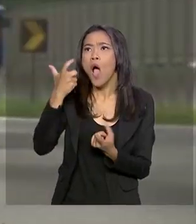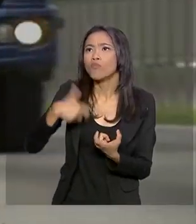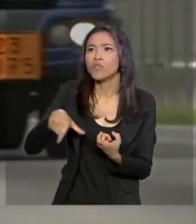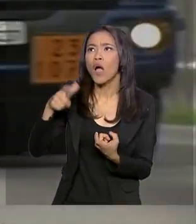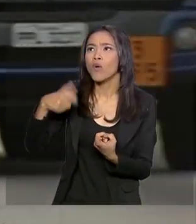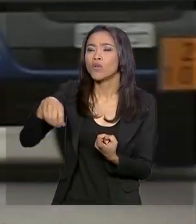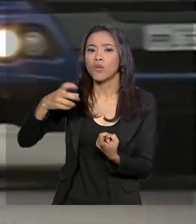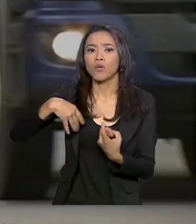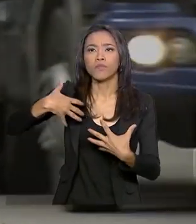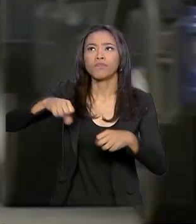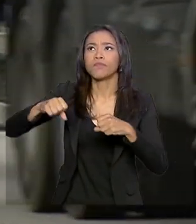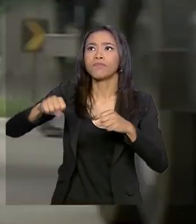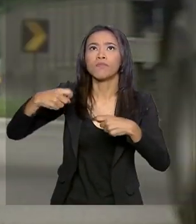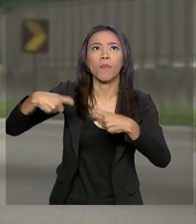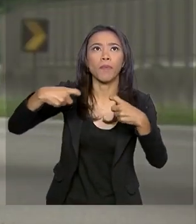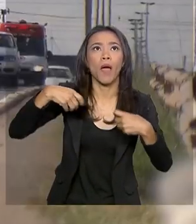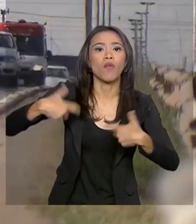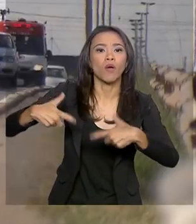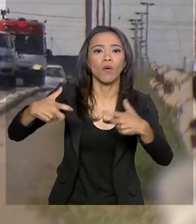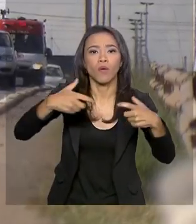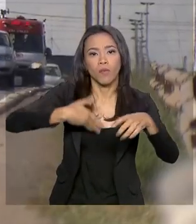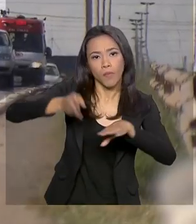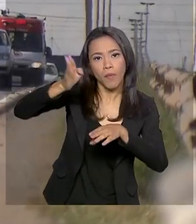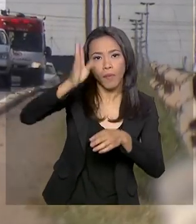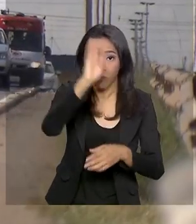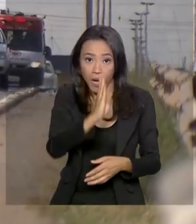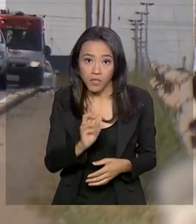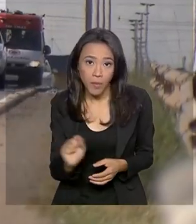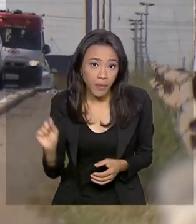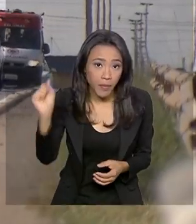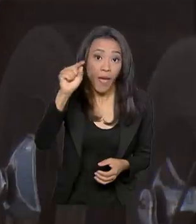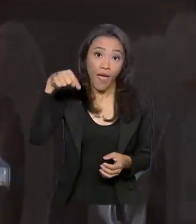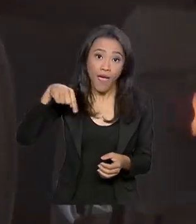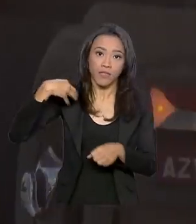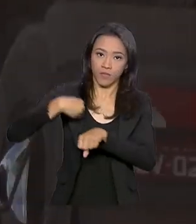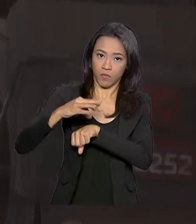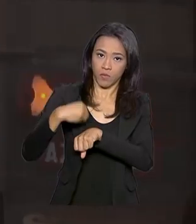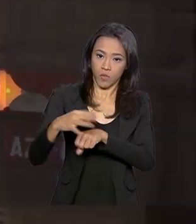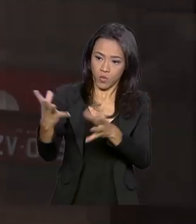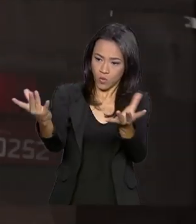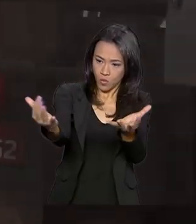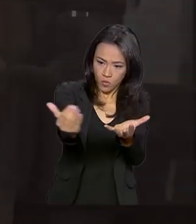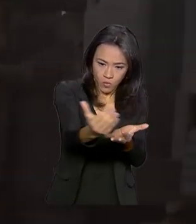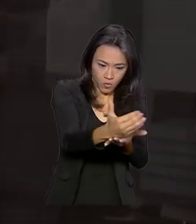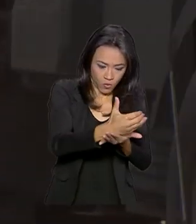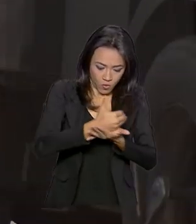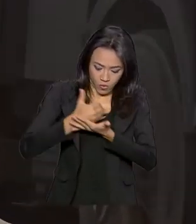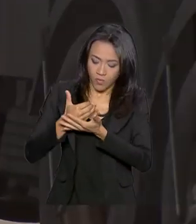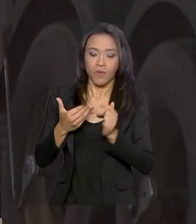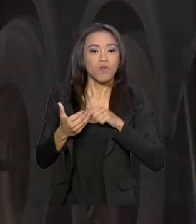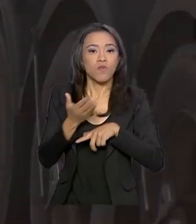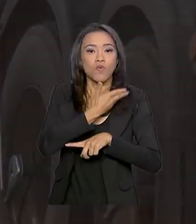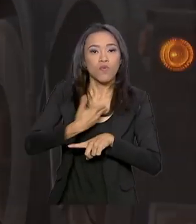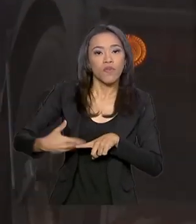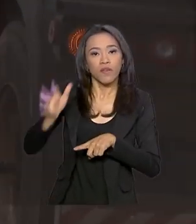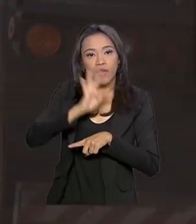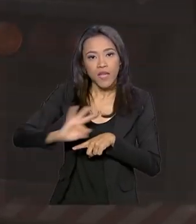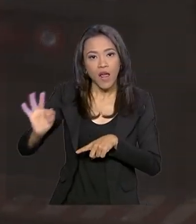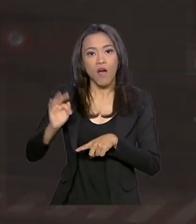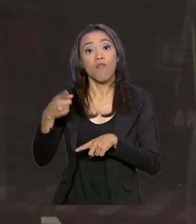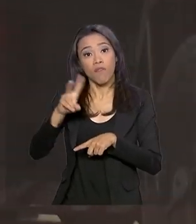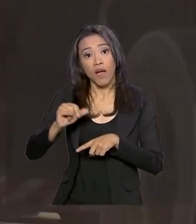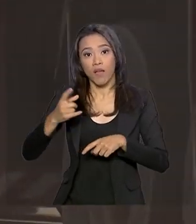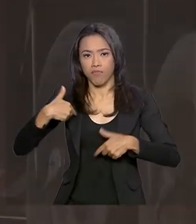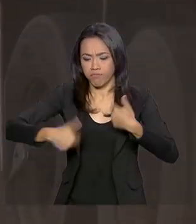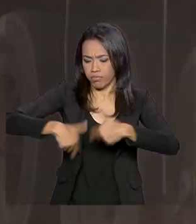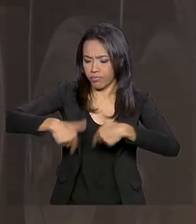exploração nas rodovias brasileiras. A partir desses dados, o governo federal promove ações preventivas e de